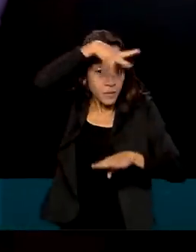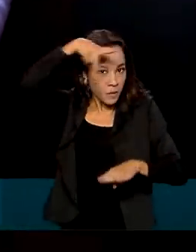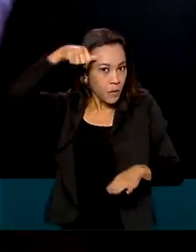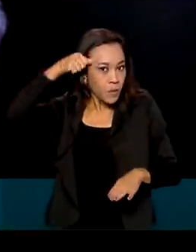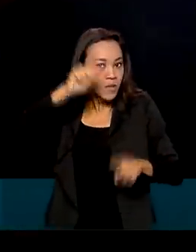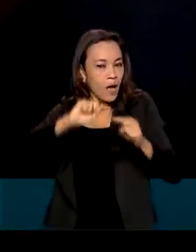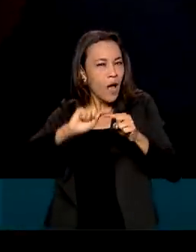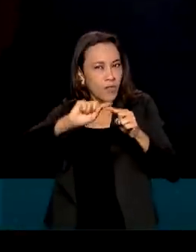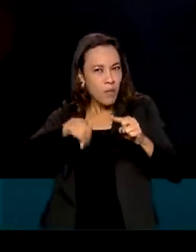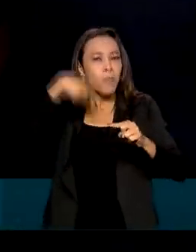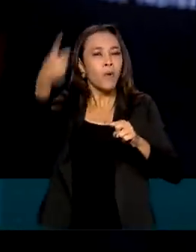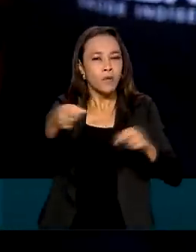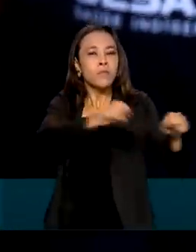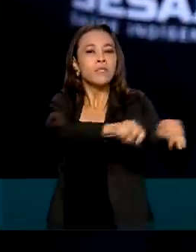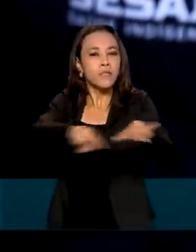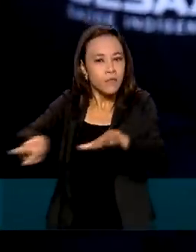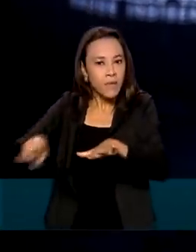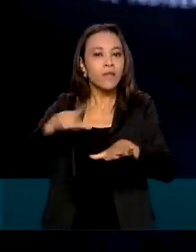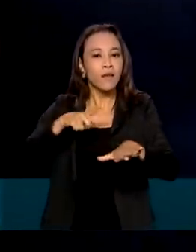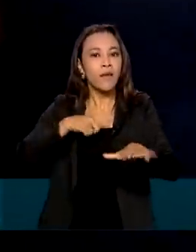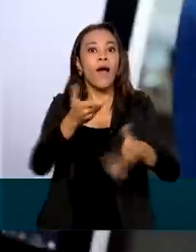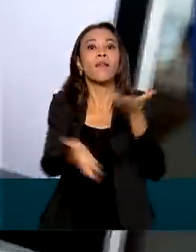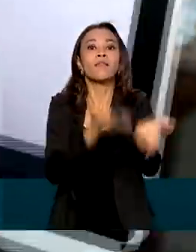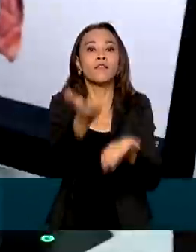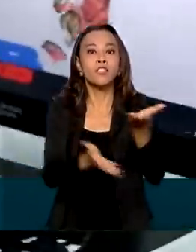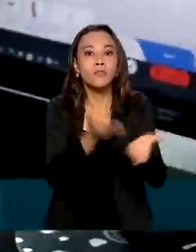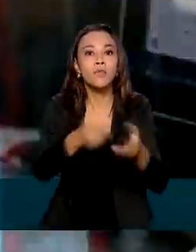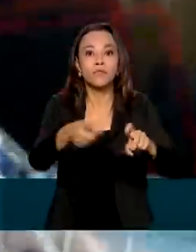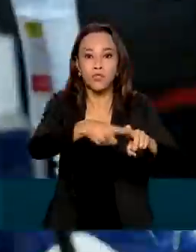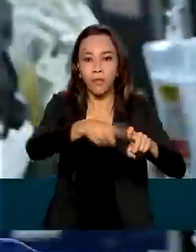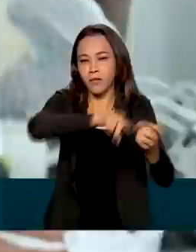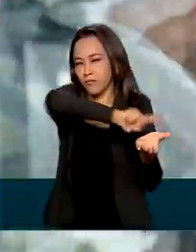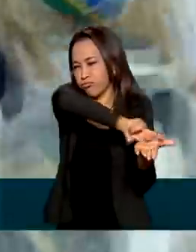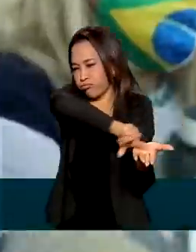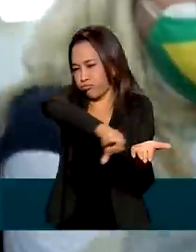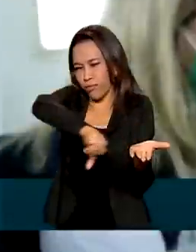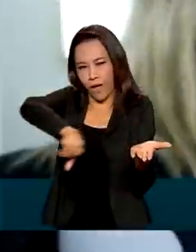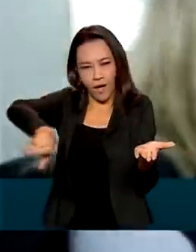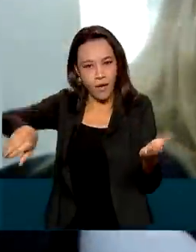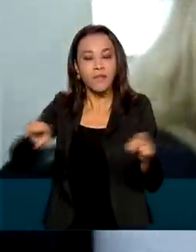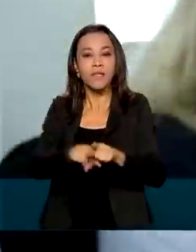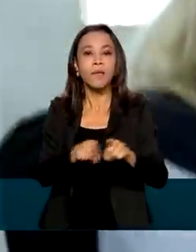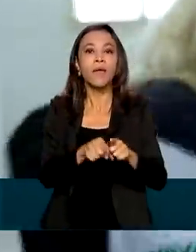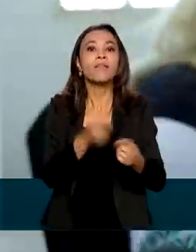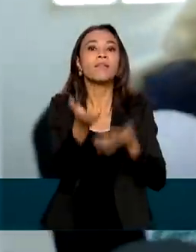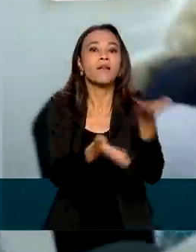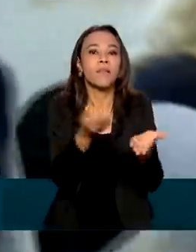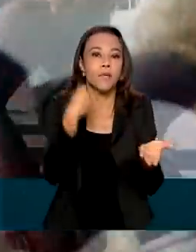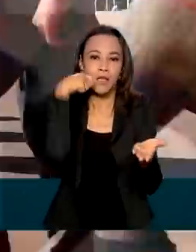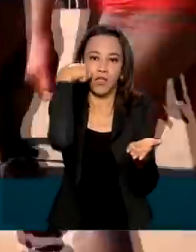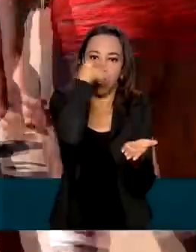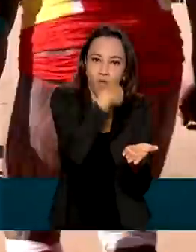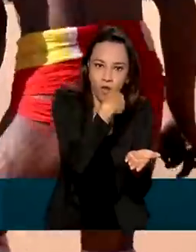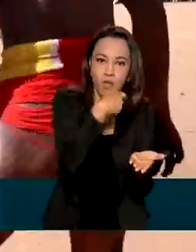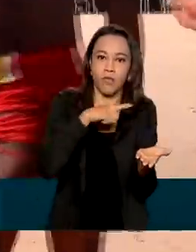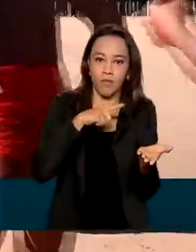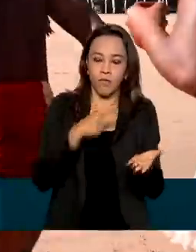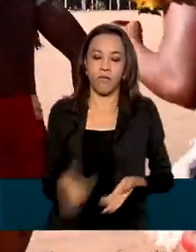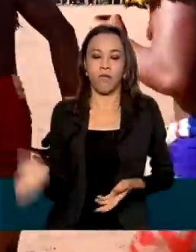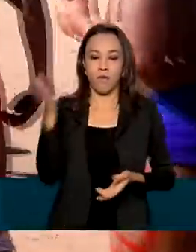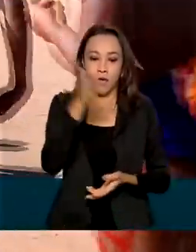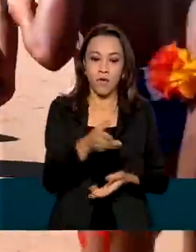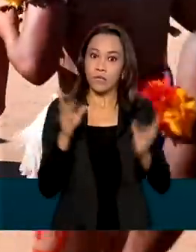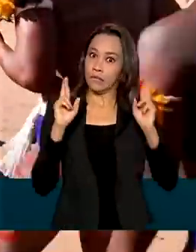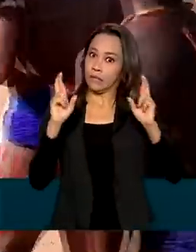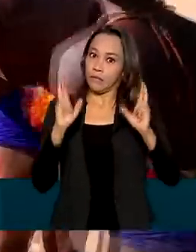até a semana que vem atendimento com médicos de várias especialidades e tratamento odontológico. A expectativa é que